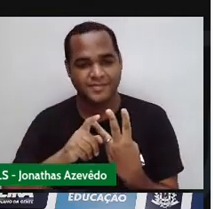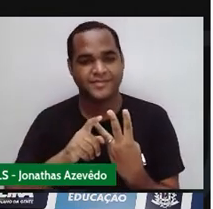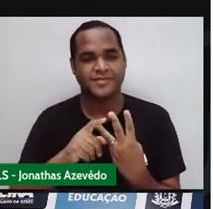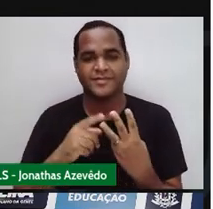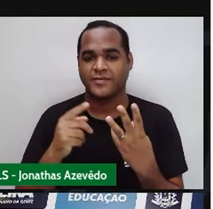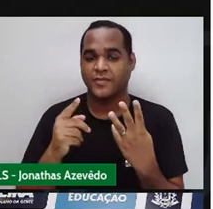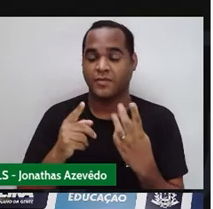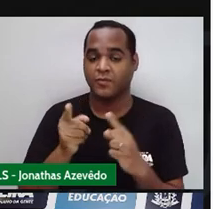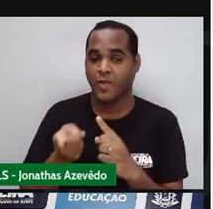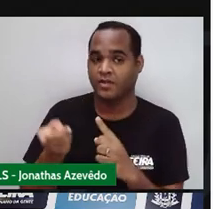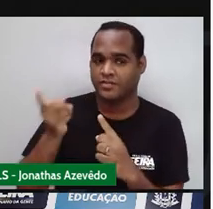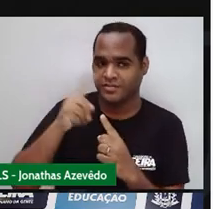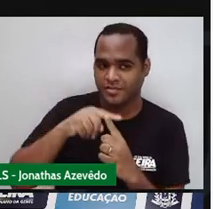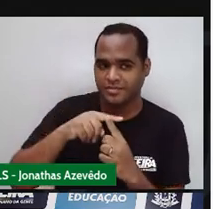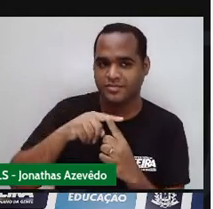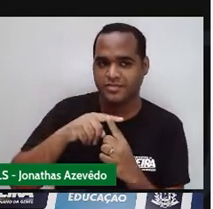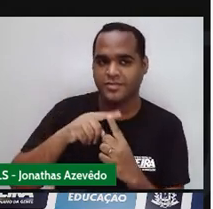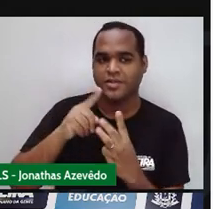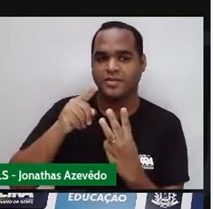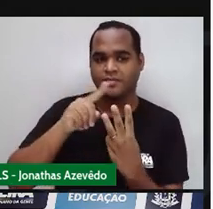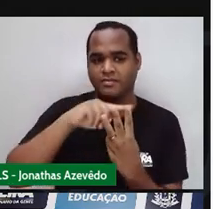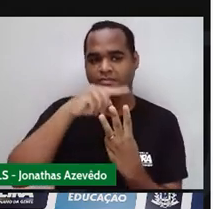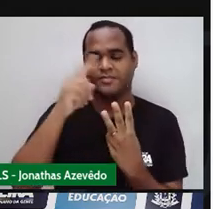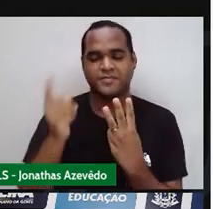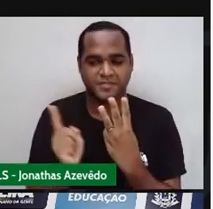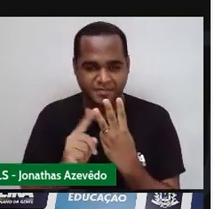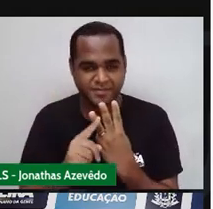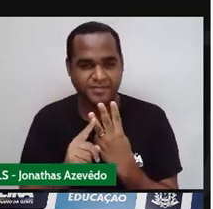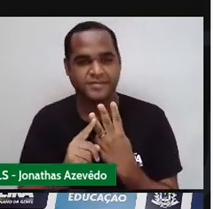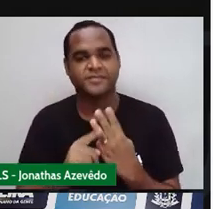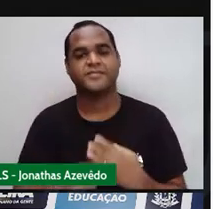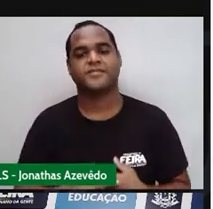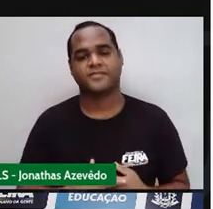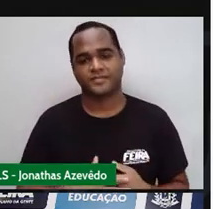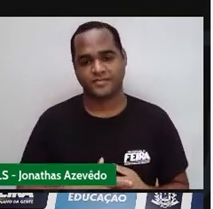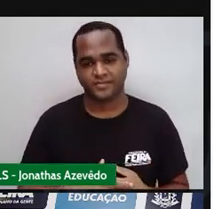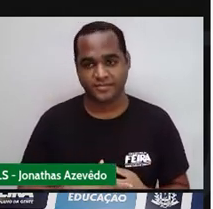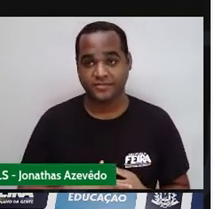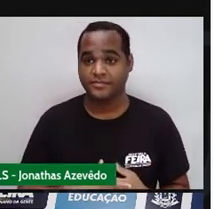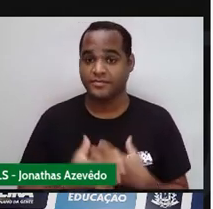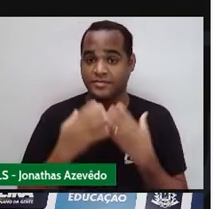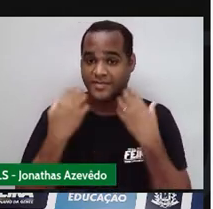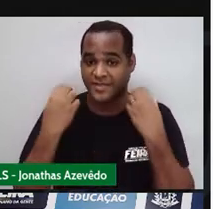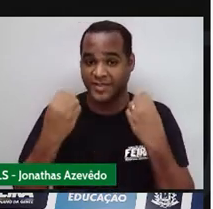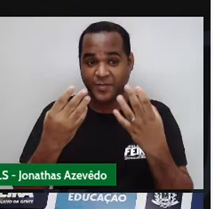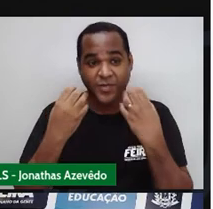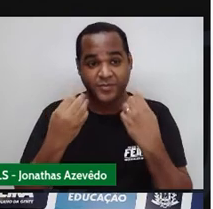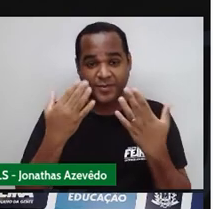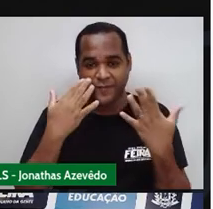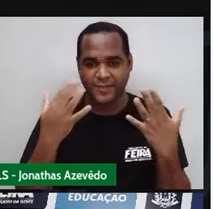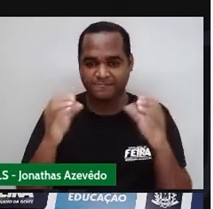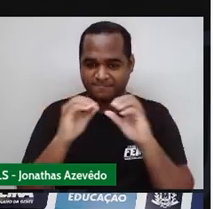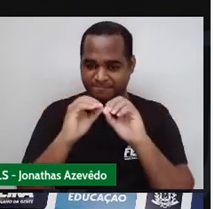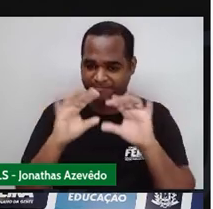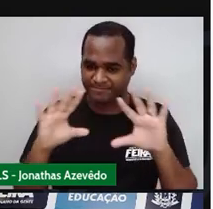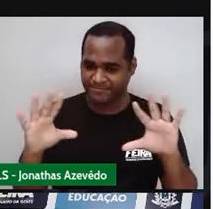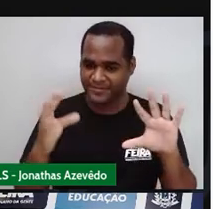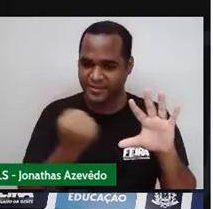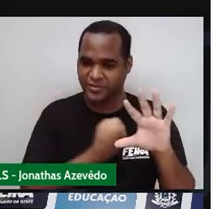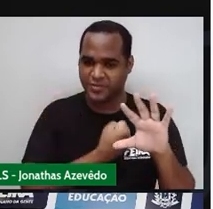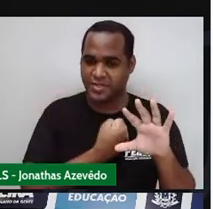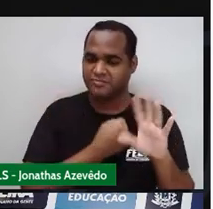antecessor Que vem antes E o sucessor Que é o que vem depois Bom Então eu revelei para você O truque